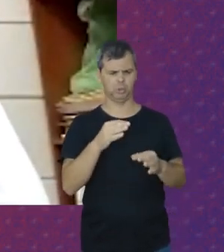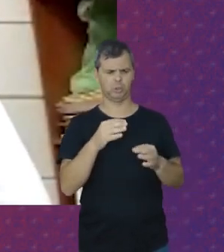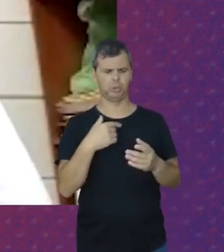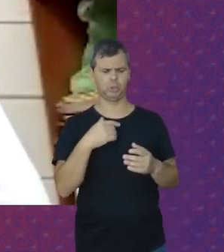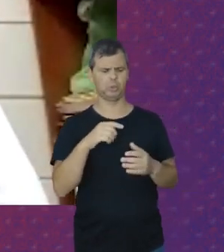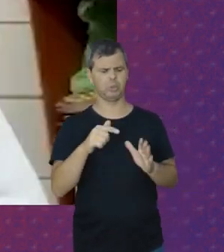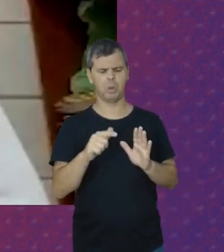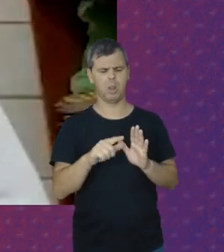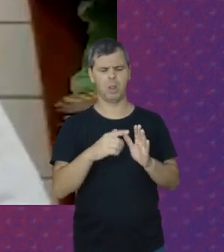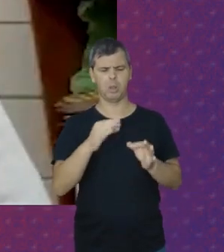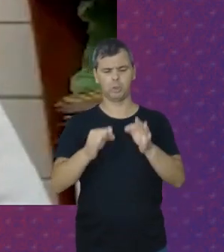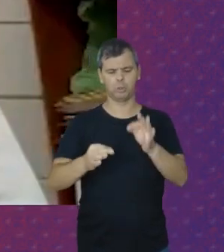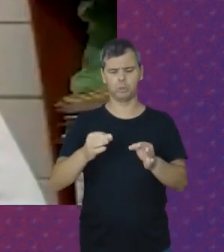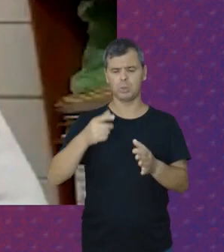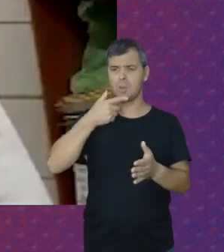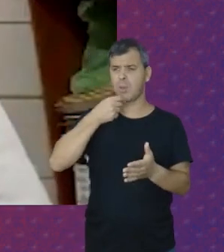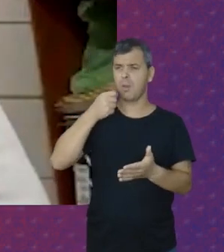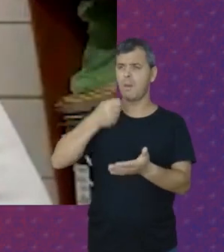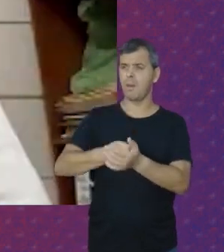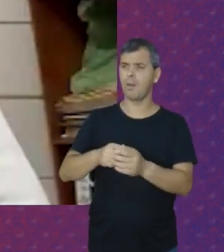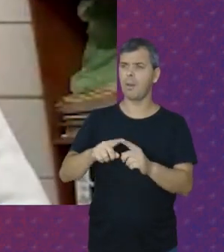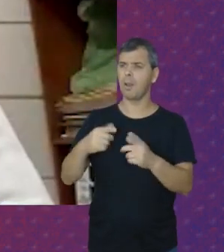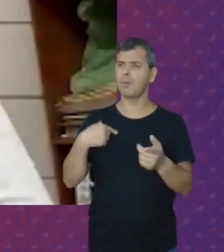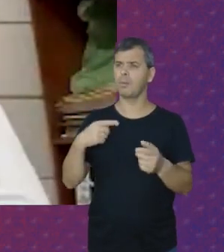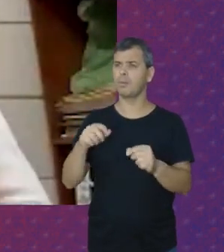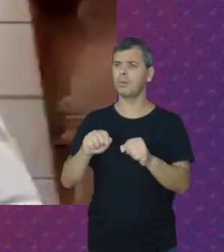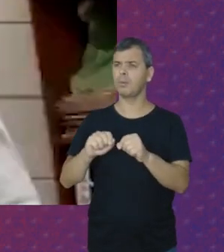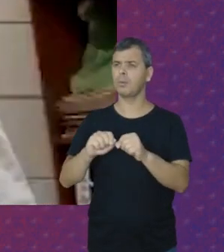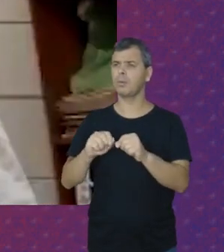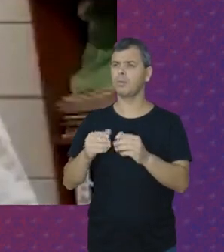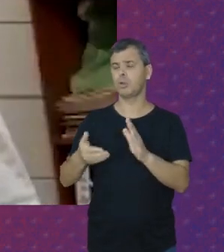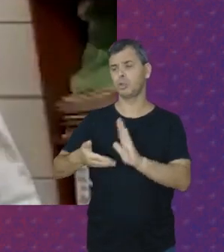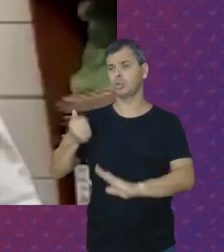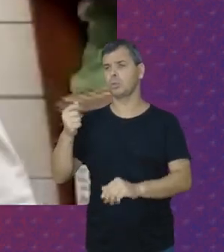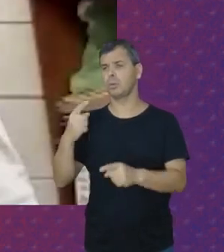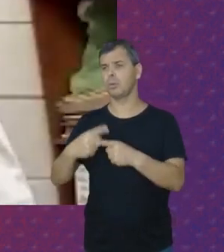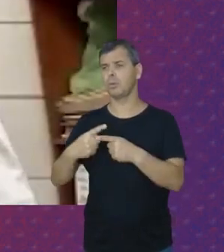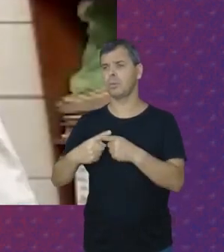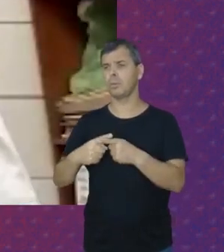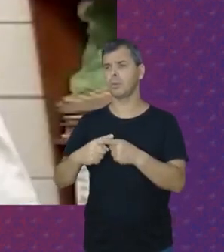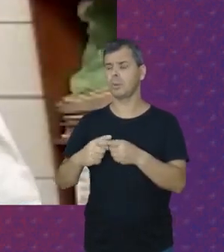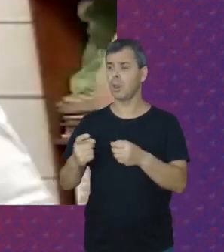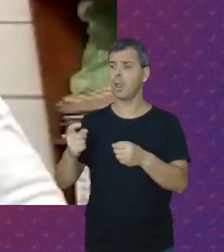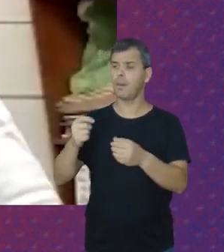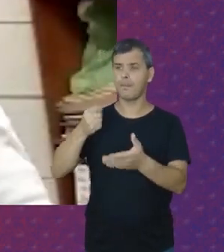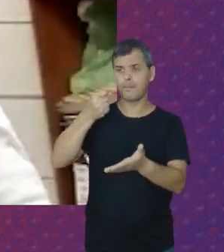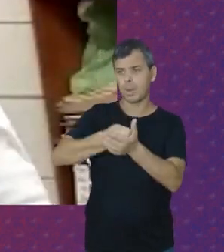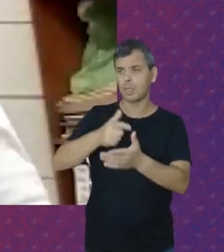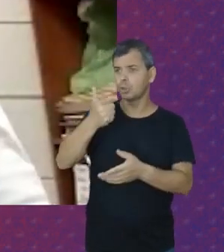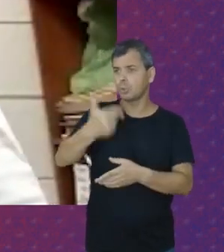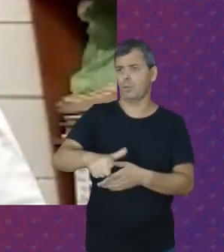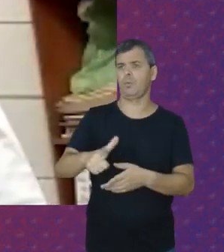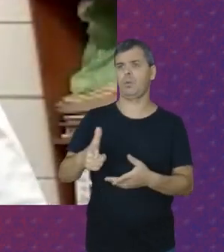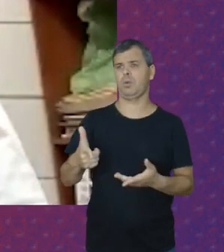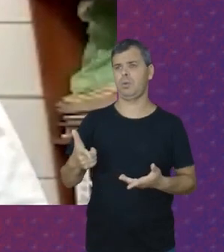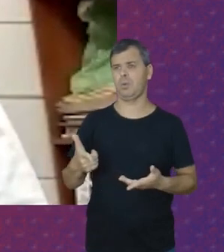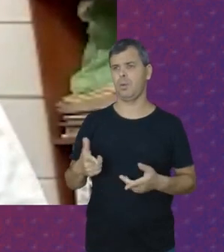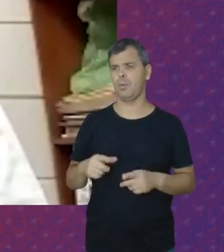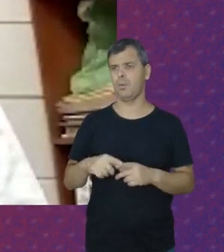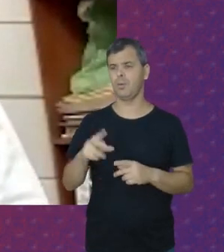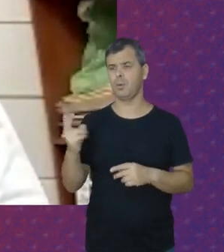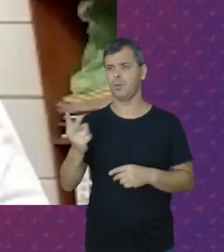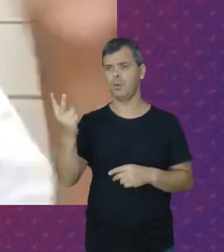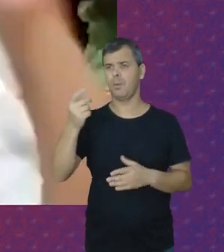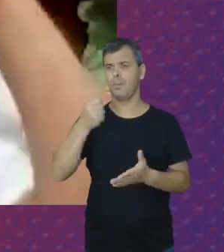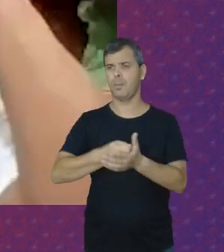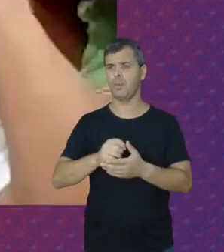tem lei Que especifique Se pode ou não Pode descontar Já foi descontado Não precisa Ressarcir Não precisa fazer A devolução Desse valor